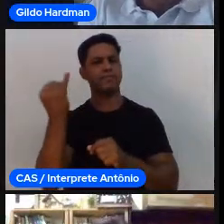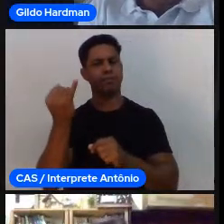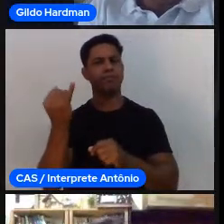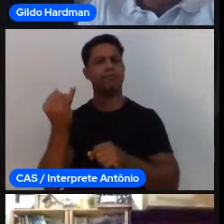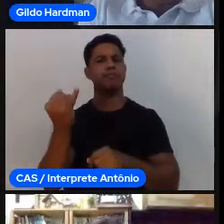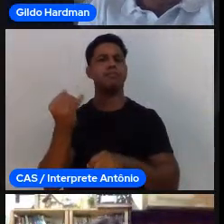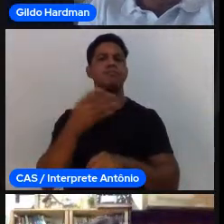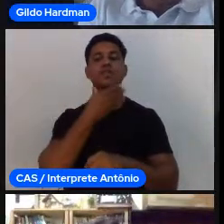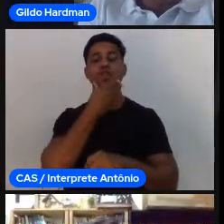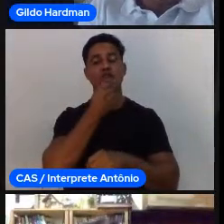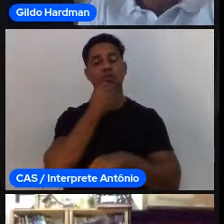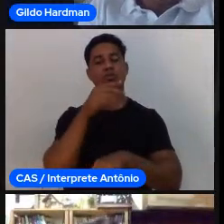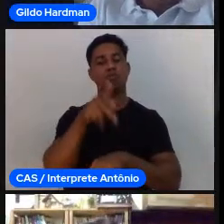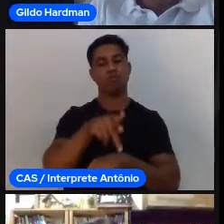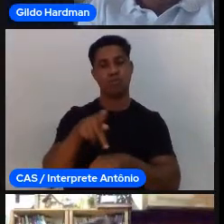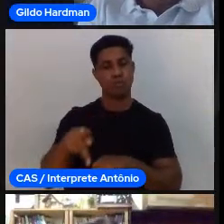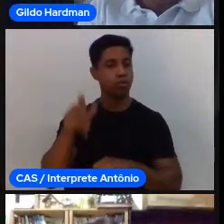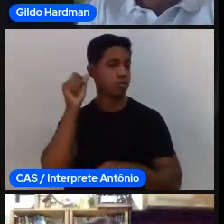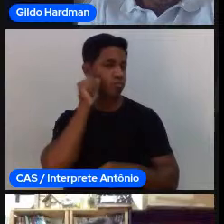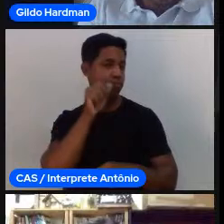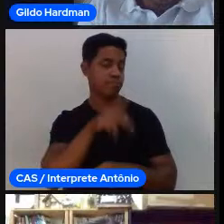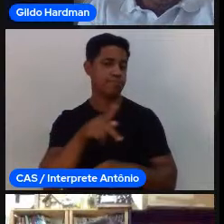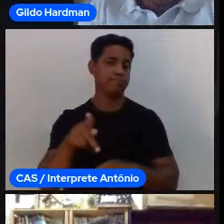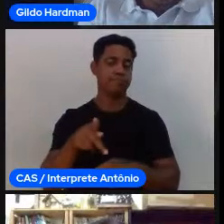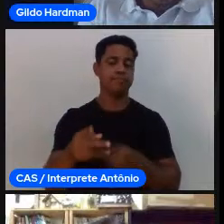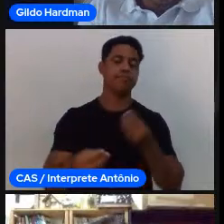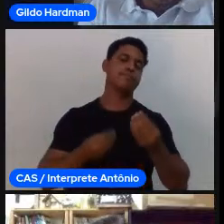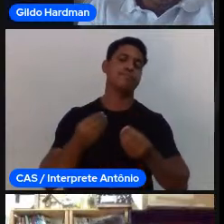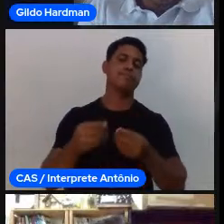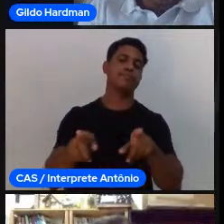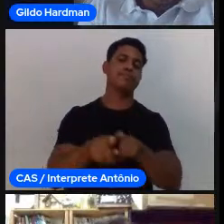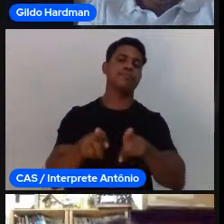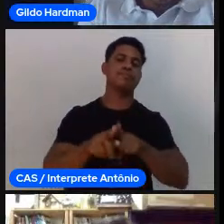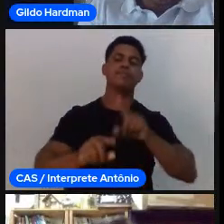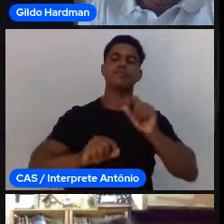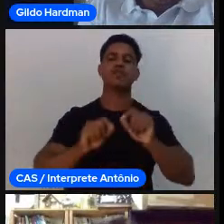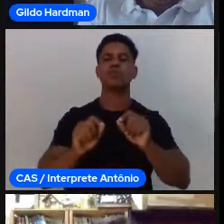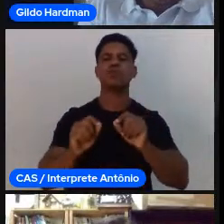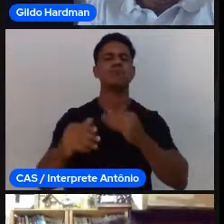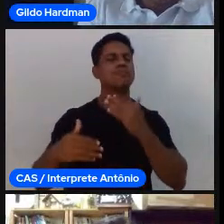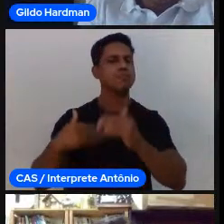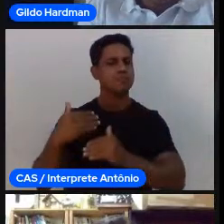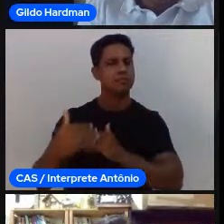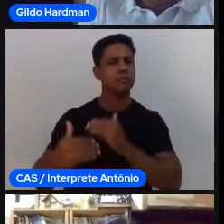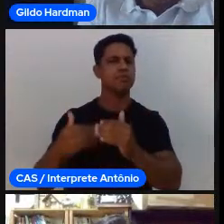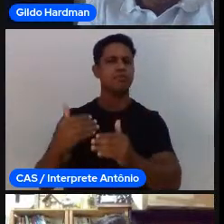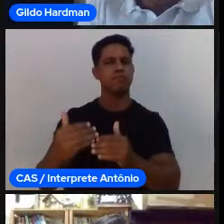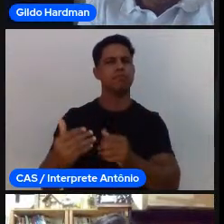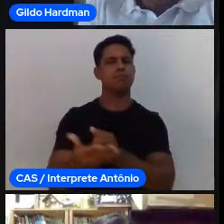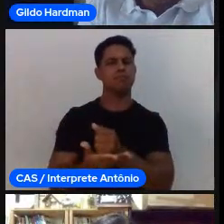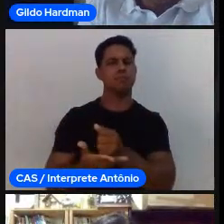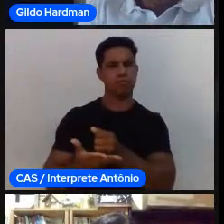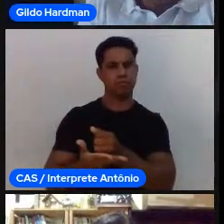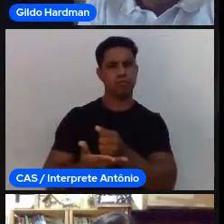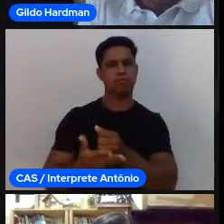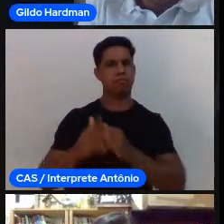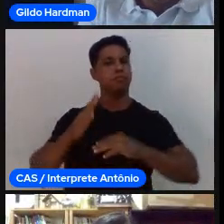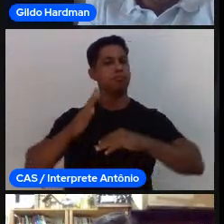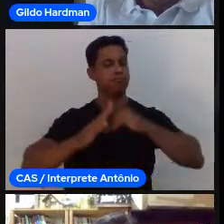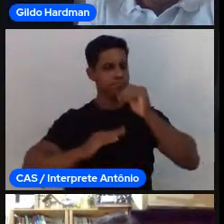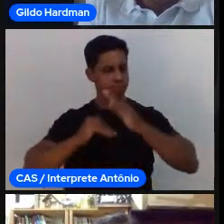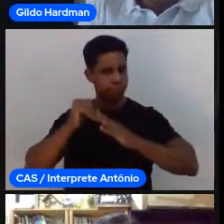mas a gente pensar também como é que a gente desenvolve, oferece melhores condições de desenvolvimento e suportes para esses profissionais, também é importante.